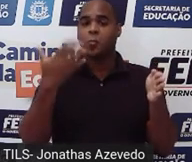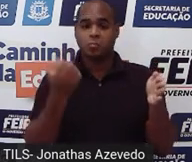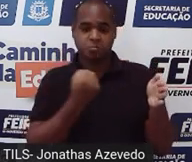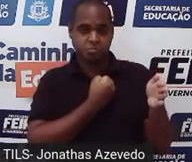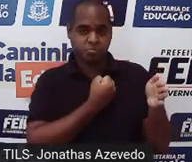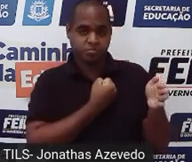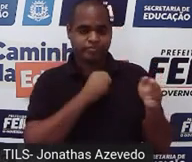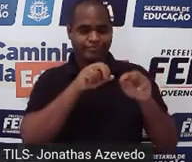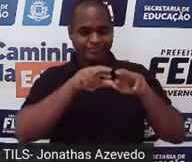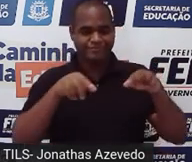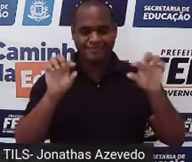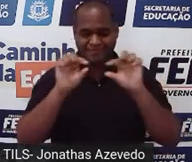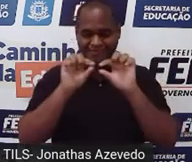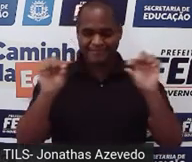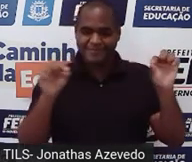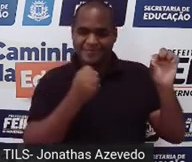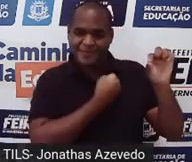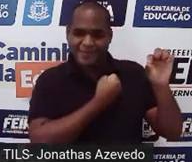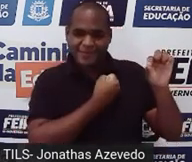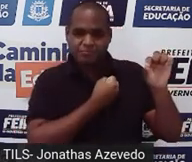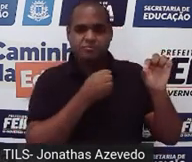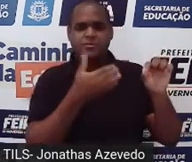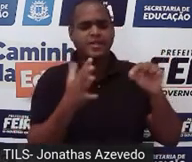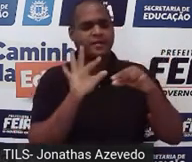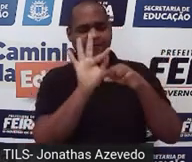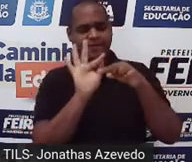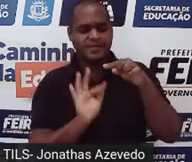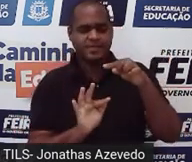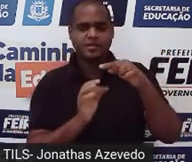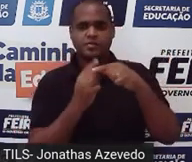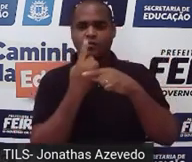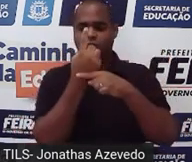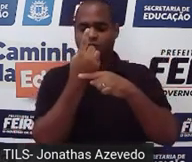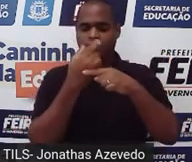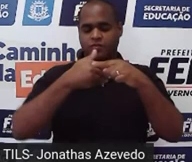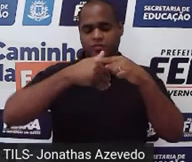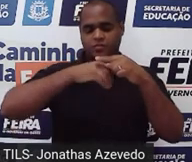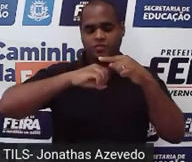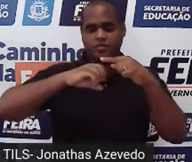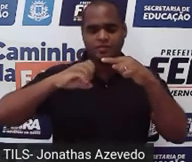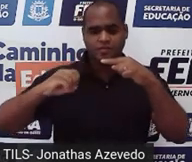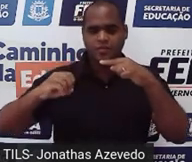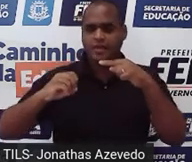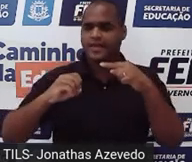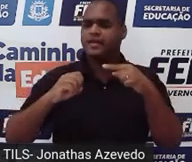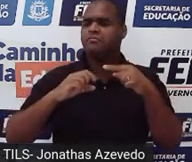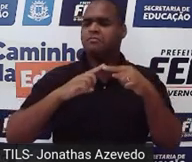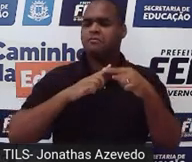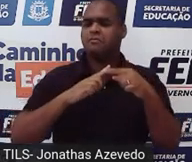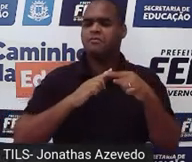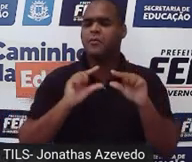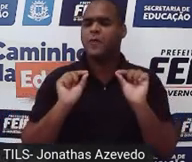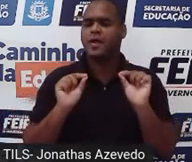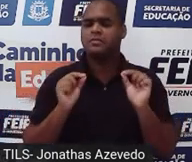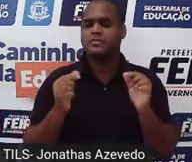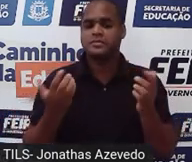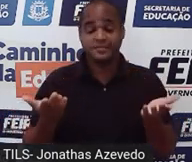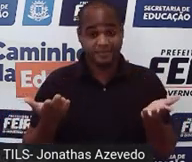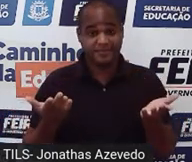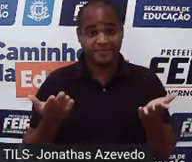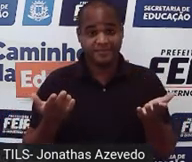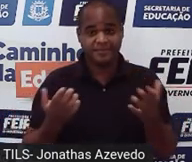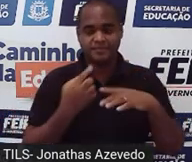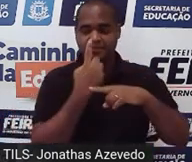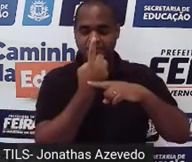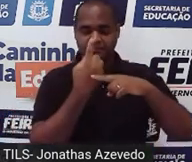na reta numérica está a fração unitária 1 centésimo? A gente lê